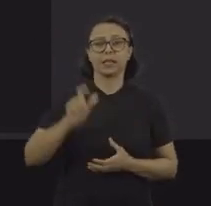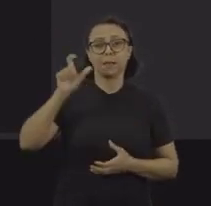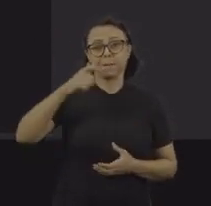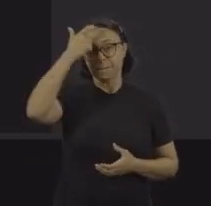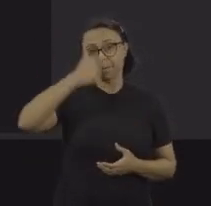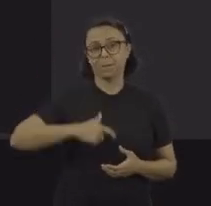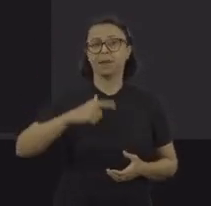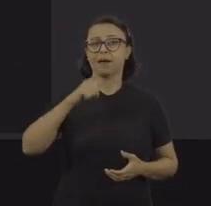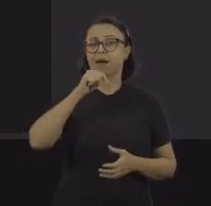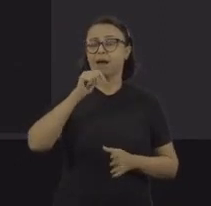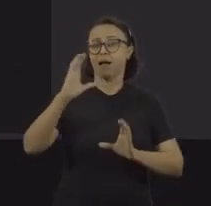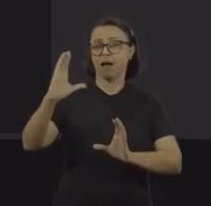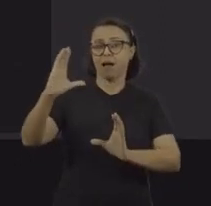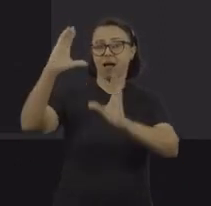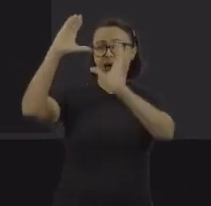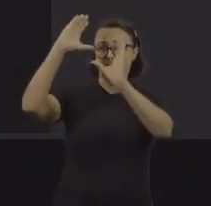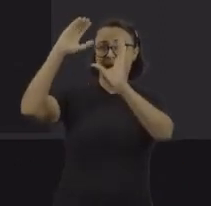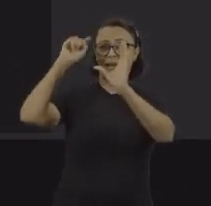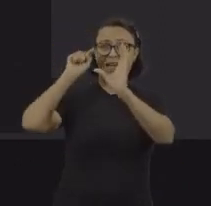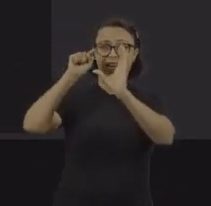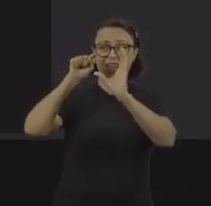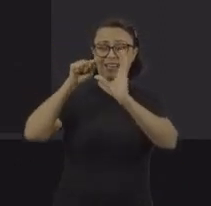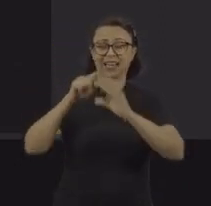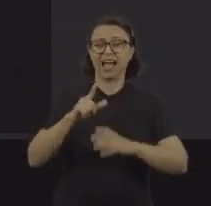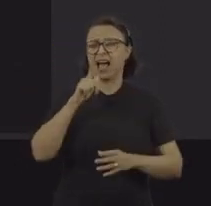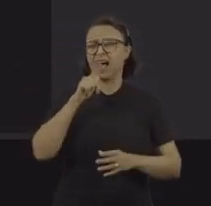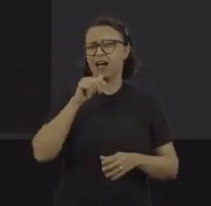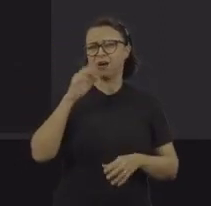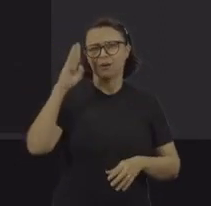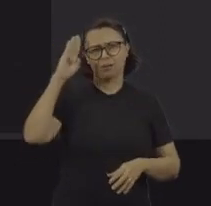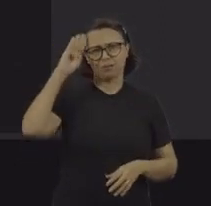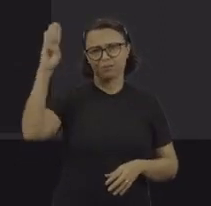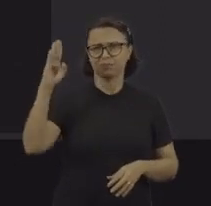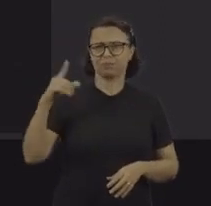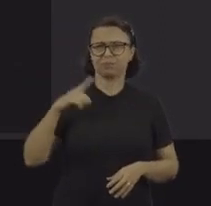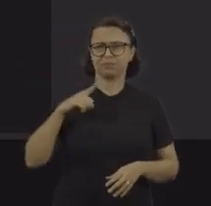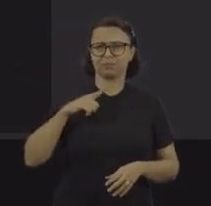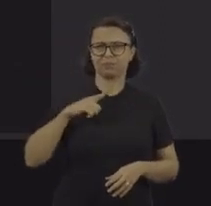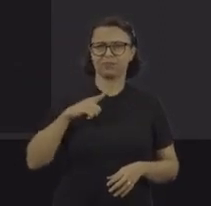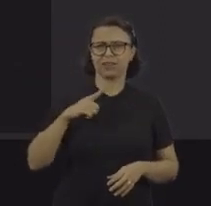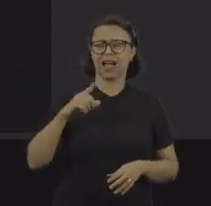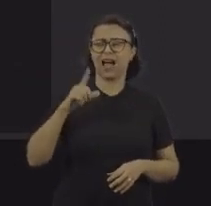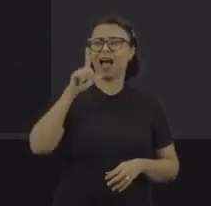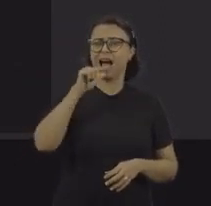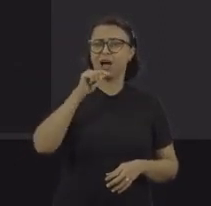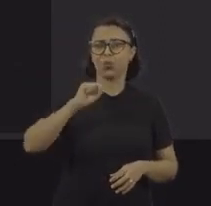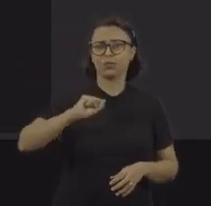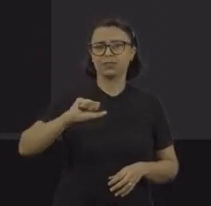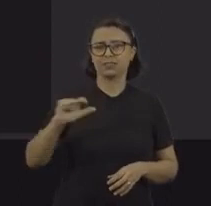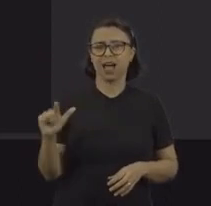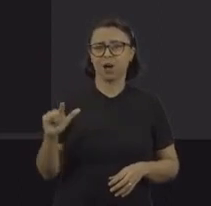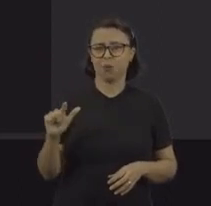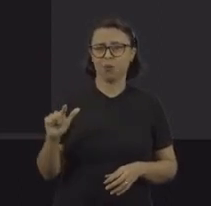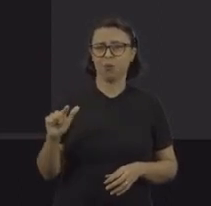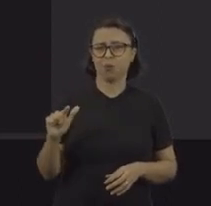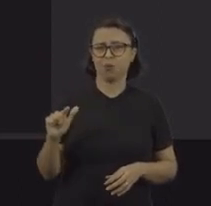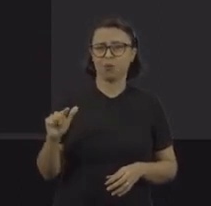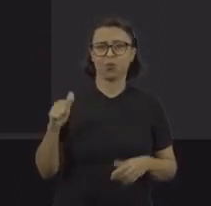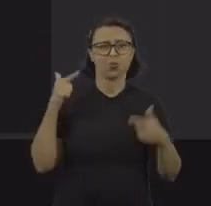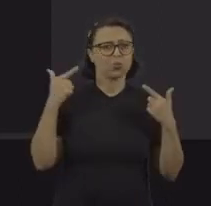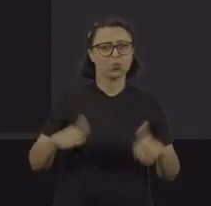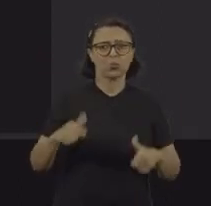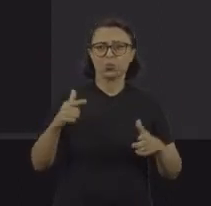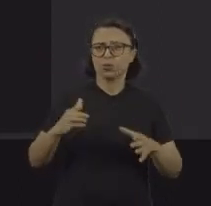bebendo água, algo muito trivial para a gente e essencial, e muito vital, e ele não tem um